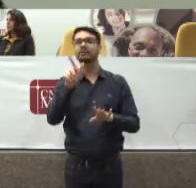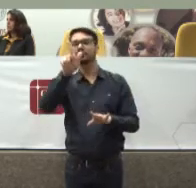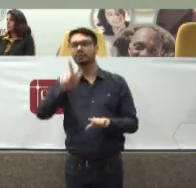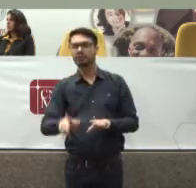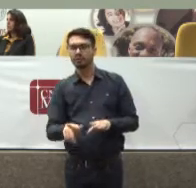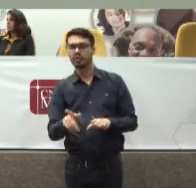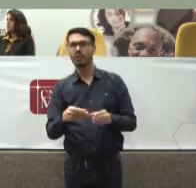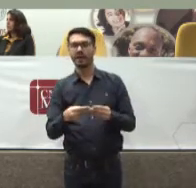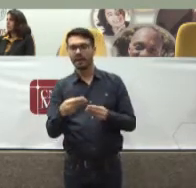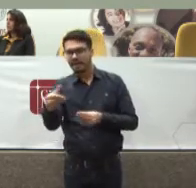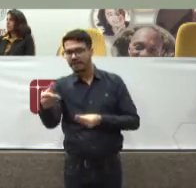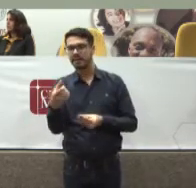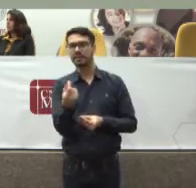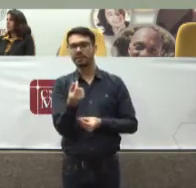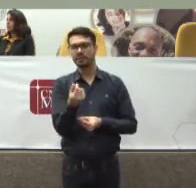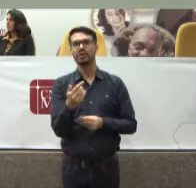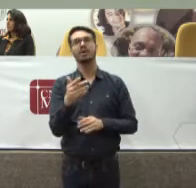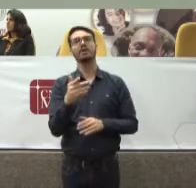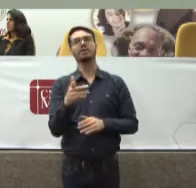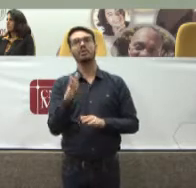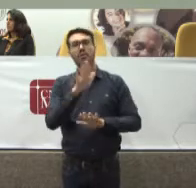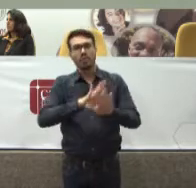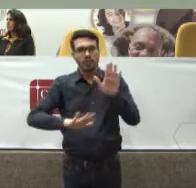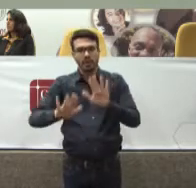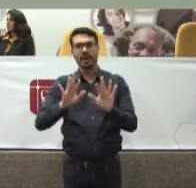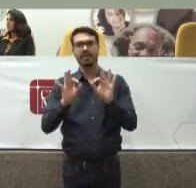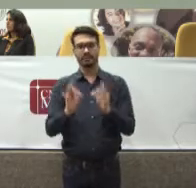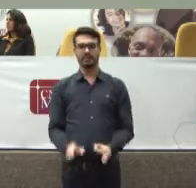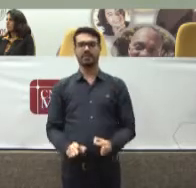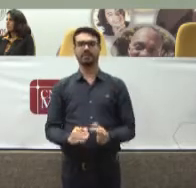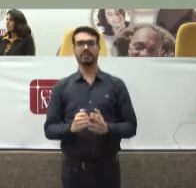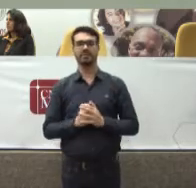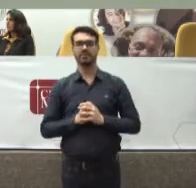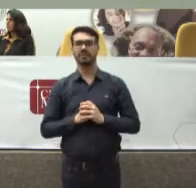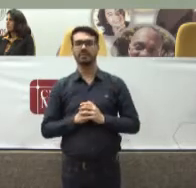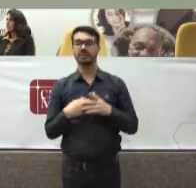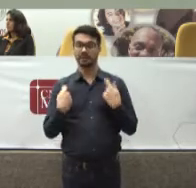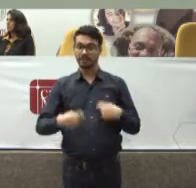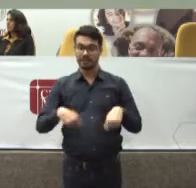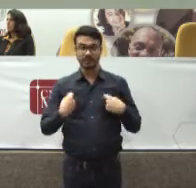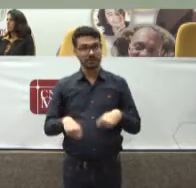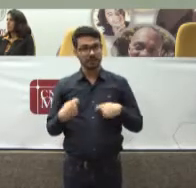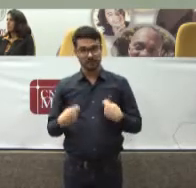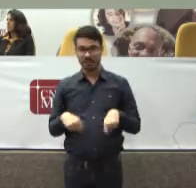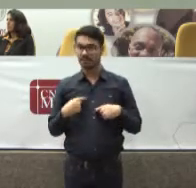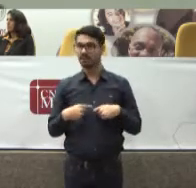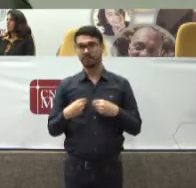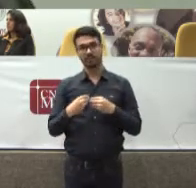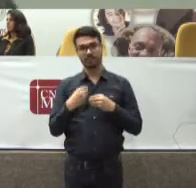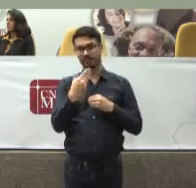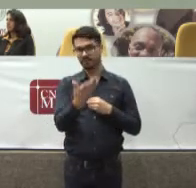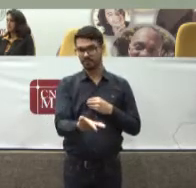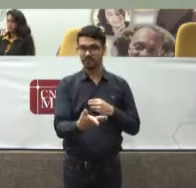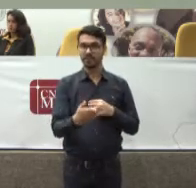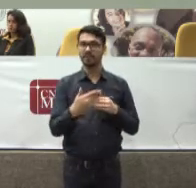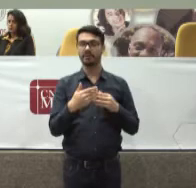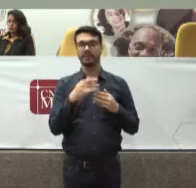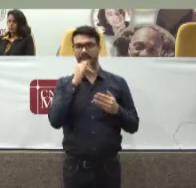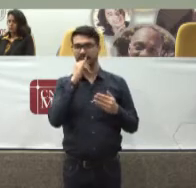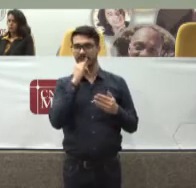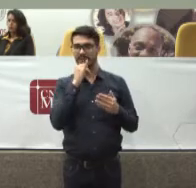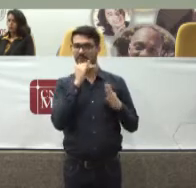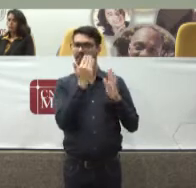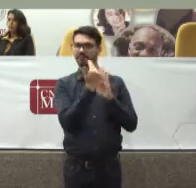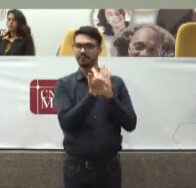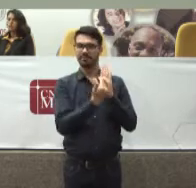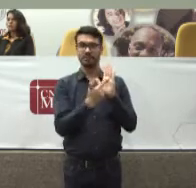gastar o dinheiro Da melhor maneira Possível É necessário Que se forneça Algo Que está fora Da lista